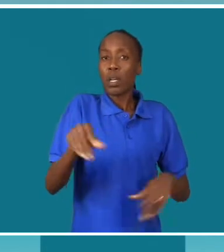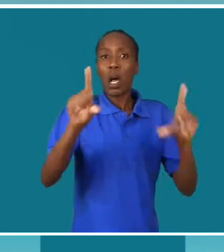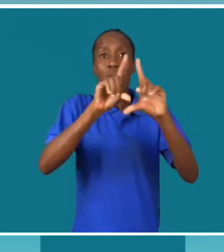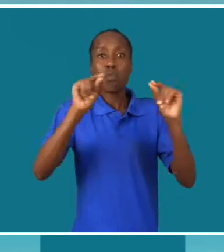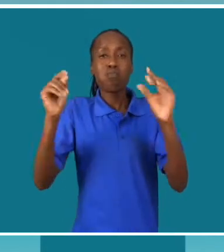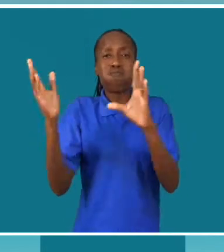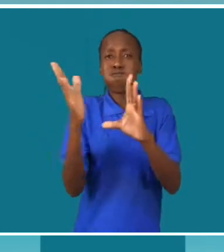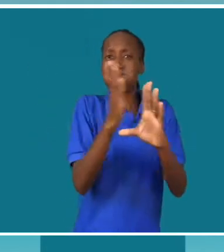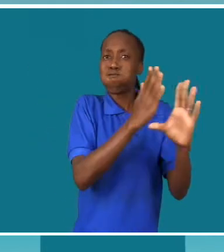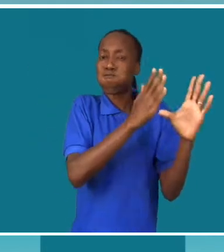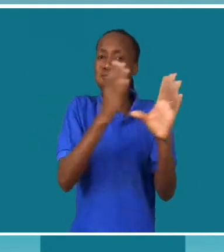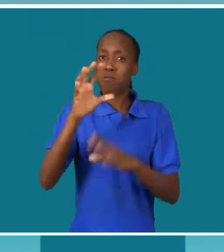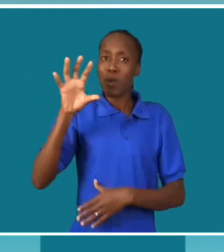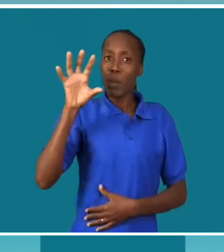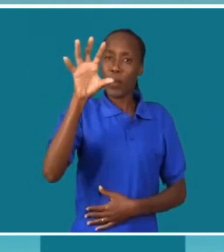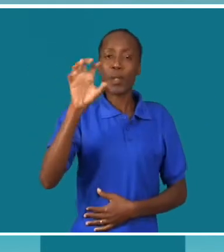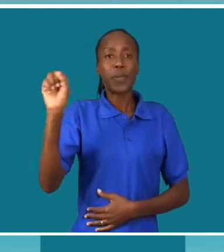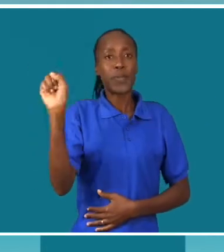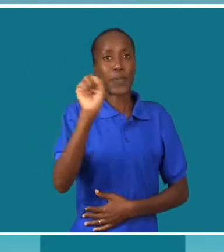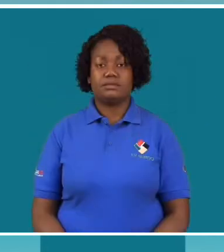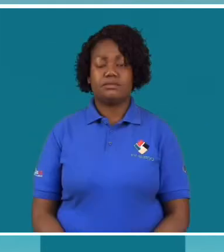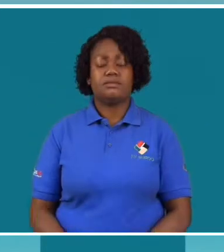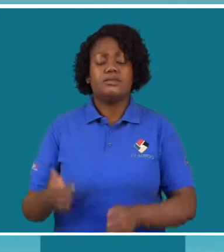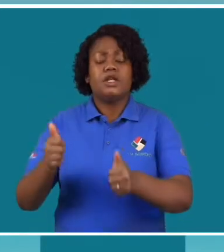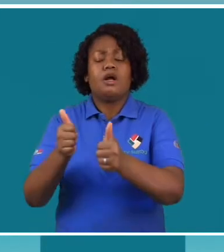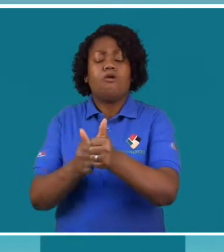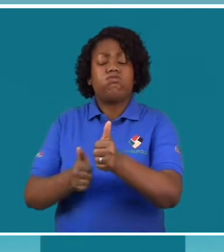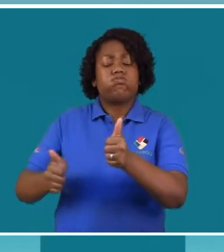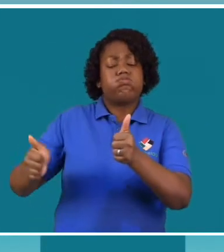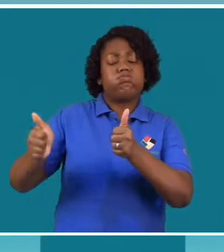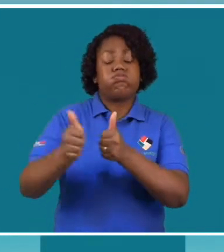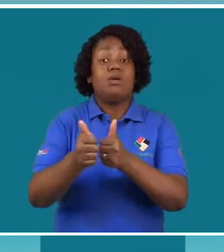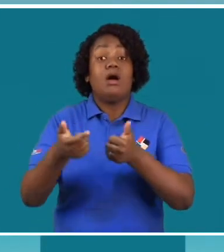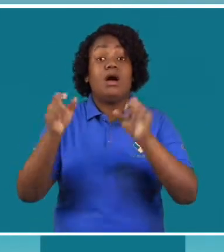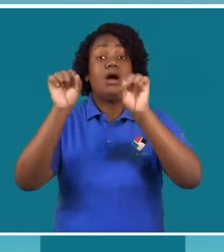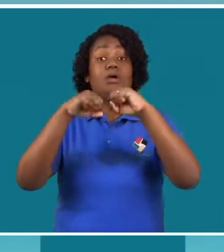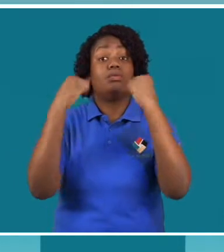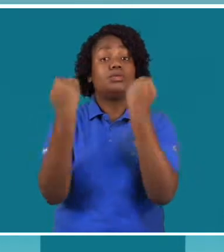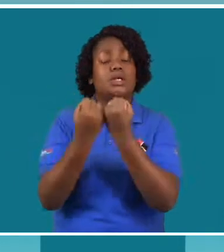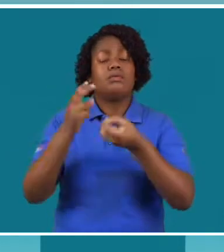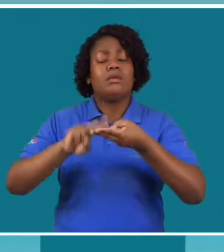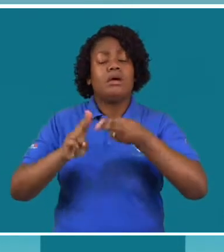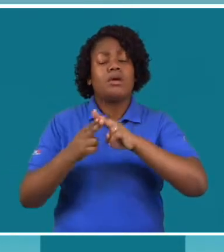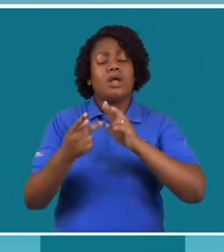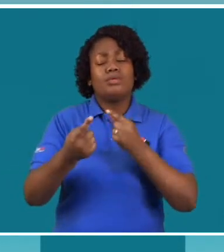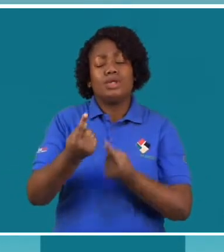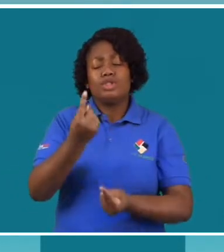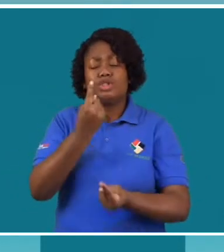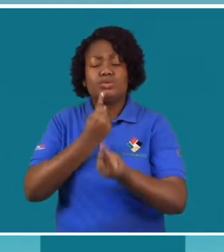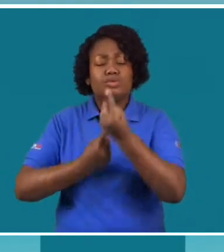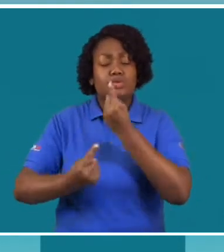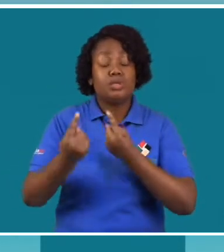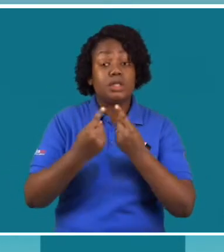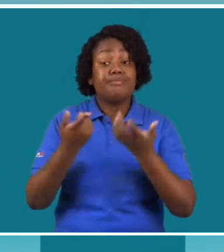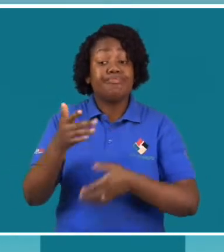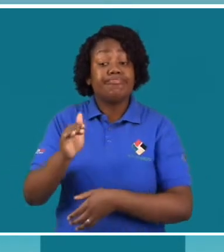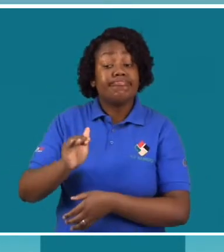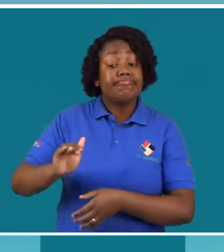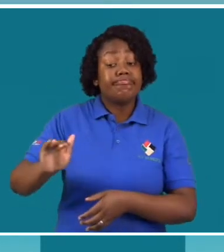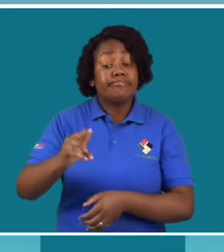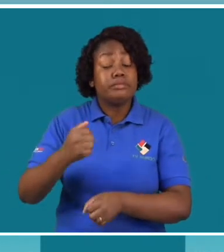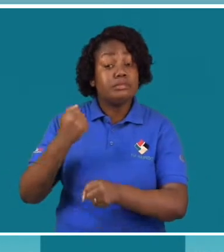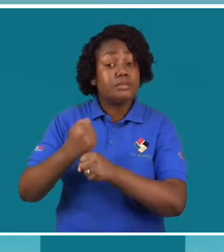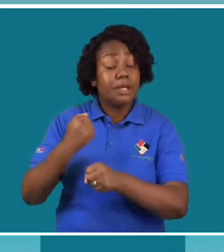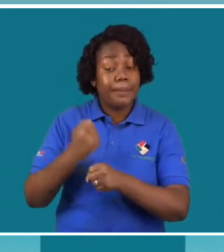ciclone que abalou a província de Sofala. No encontro, estiveram representadas as associações de pessoas com